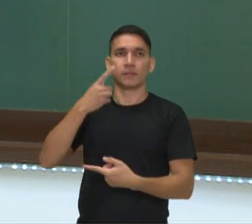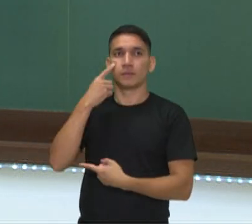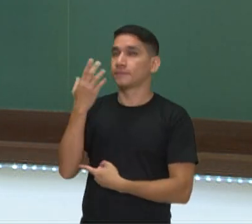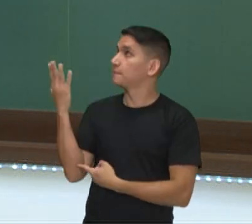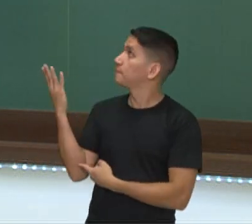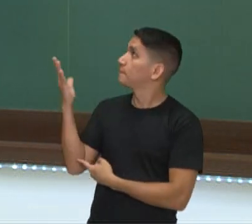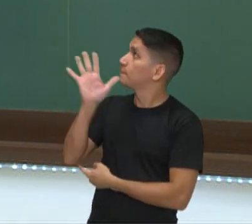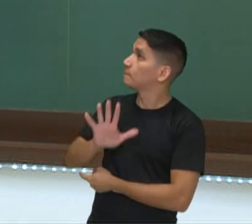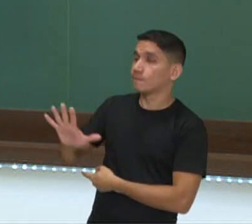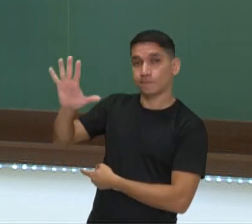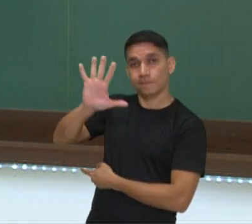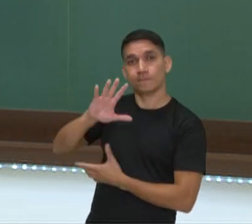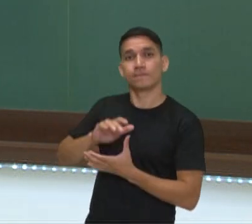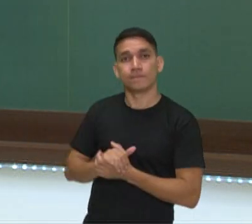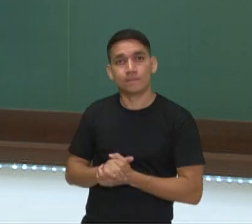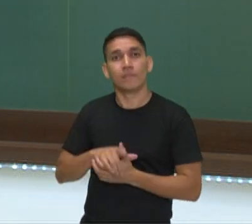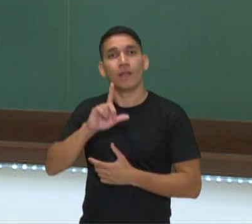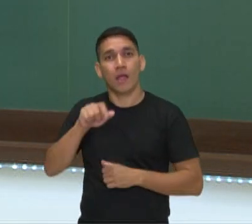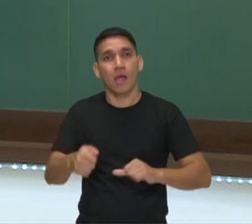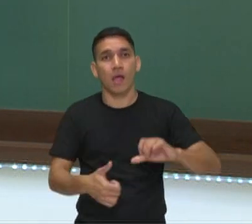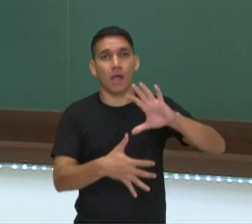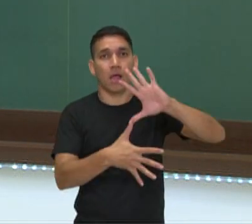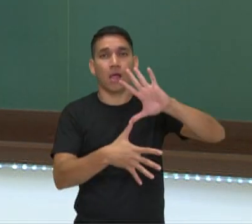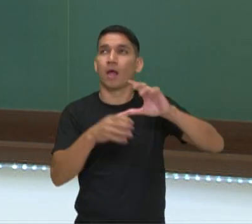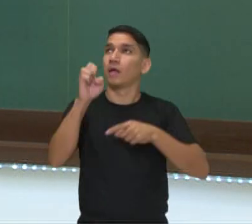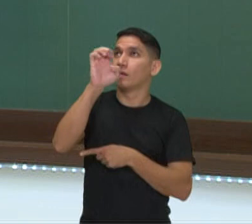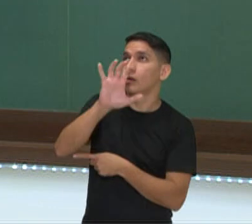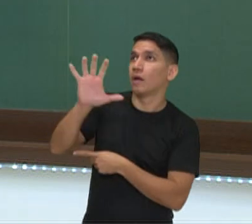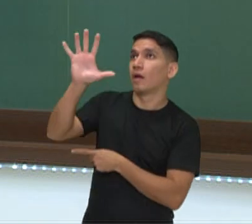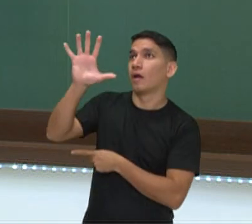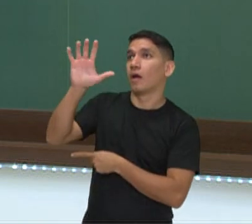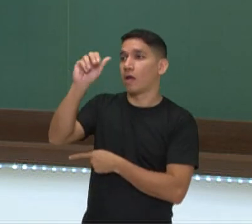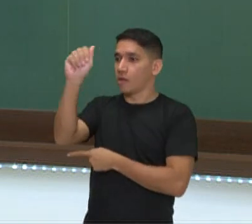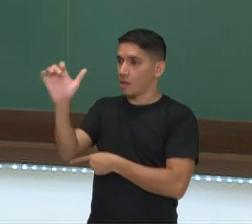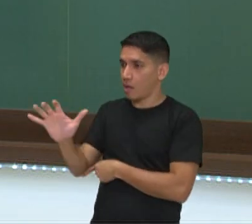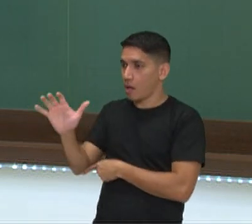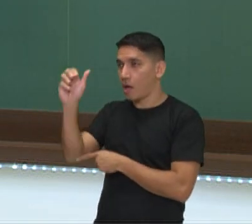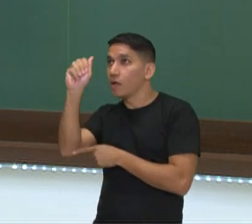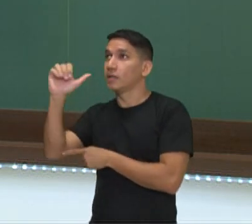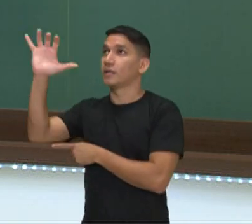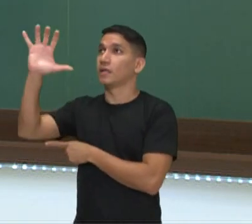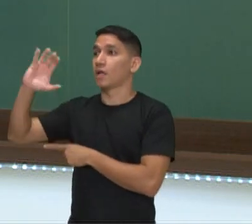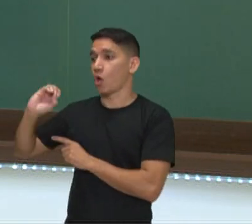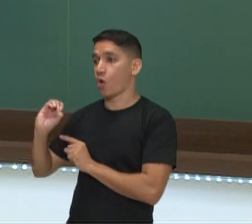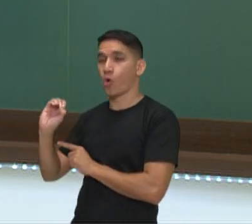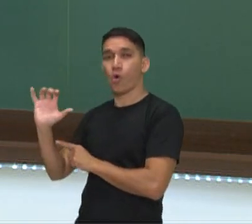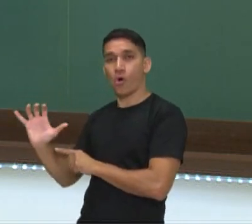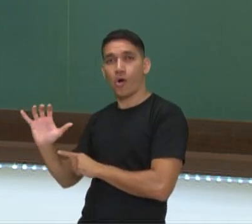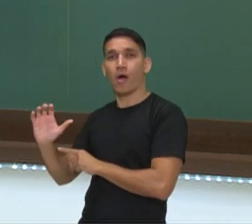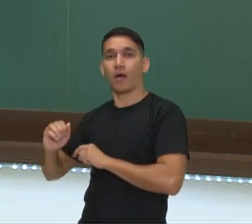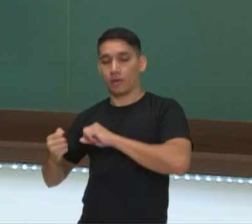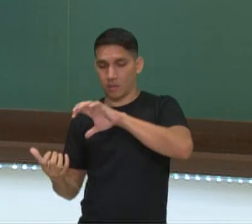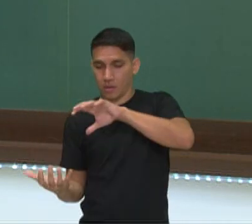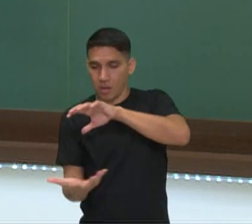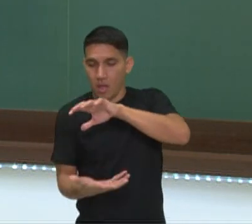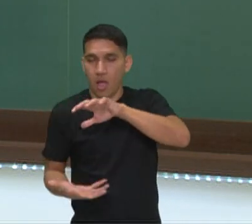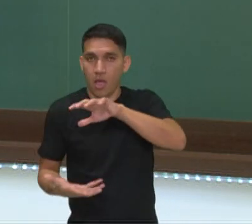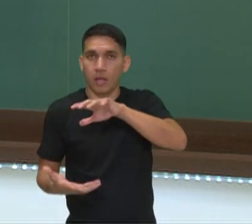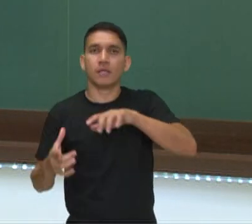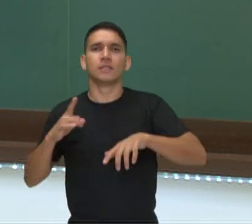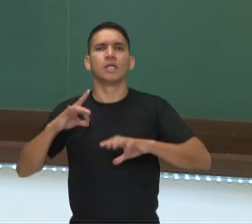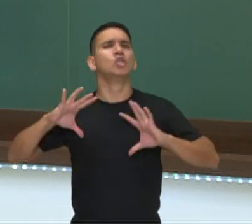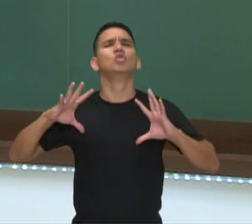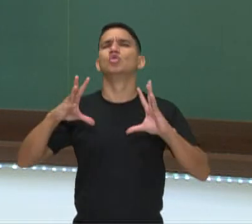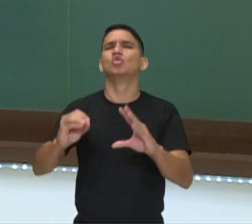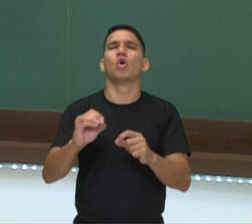Qual é o cenário mundial? A América, Europa, África, Ásia, Oceania e Antártida, que são todos os